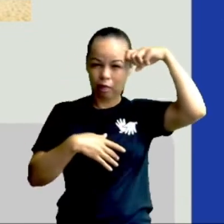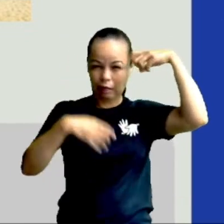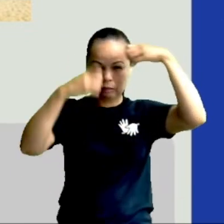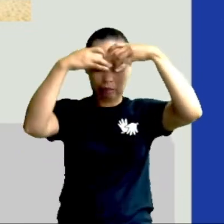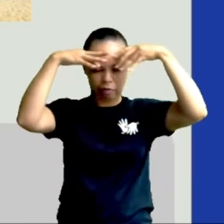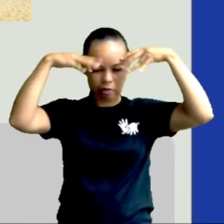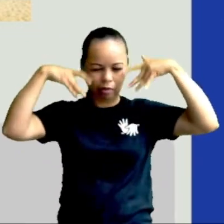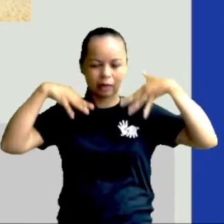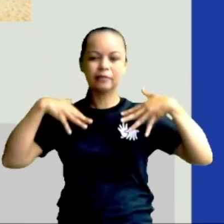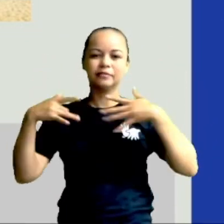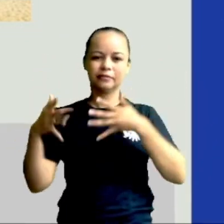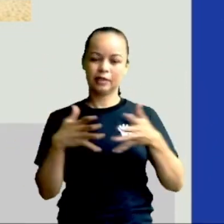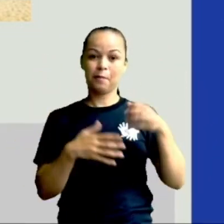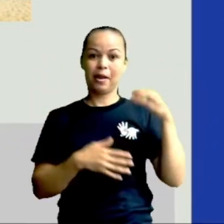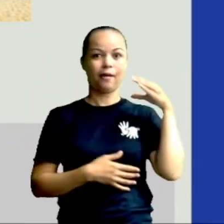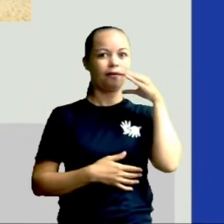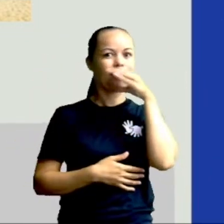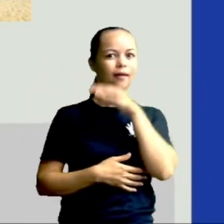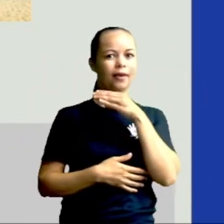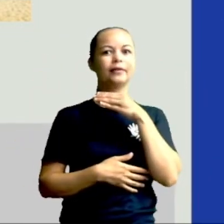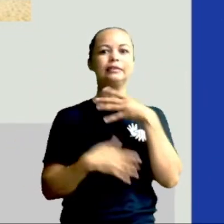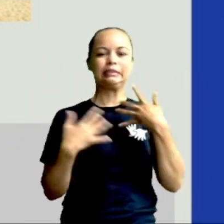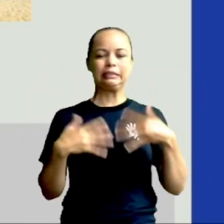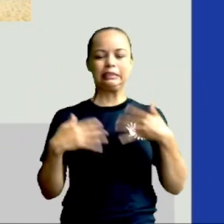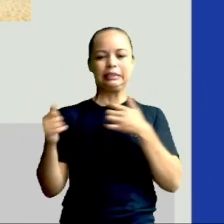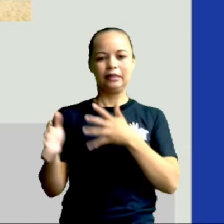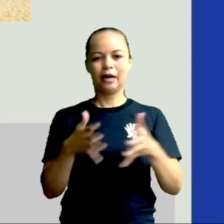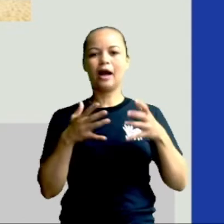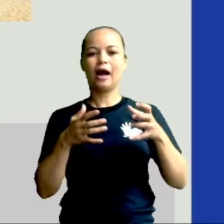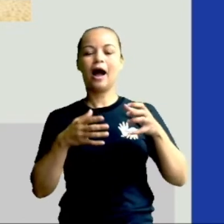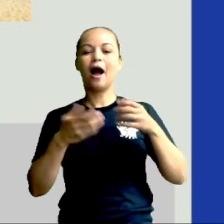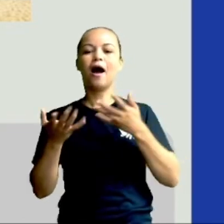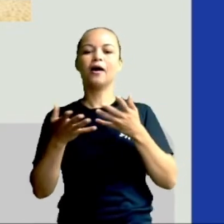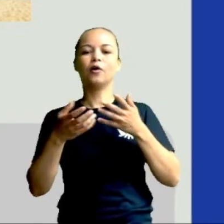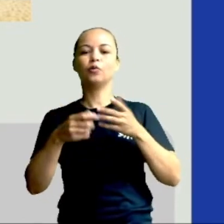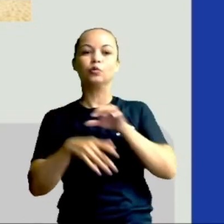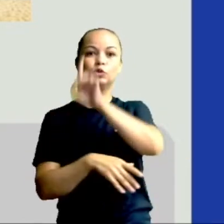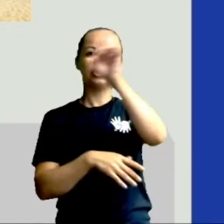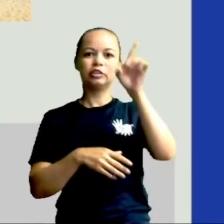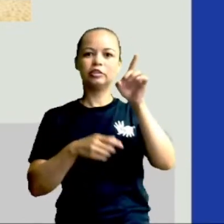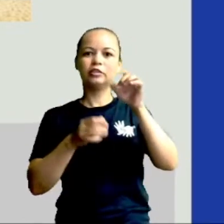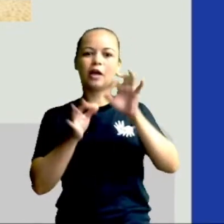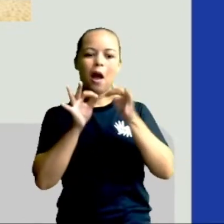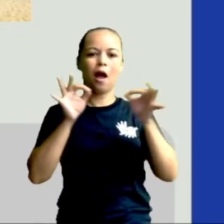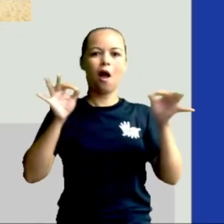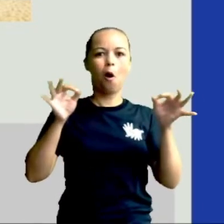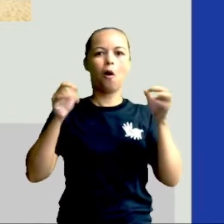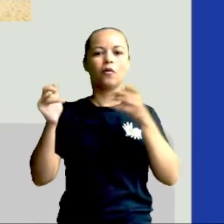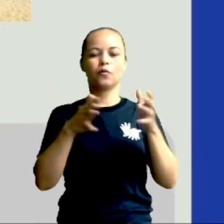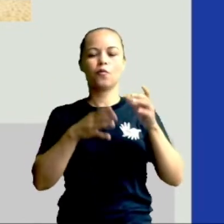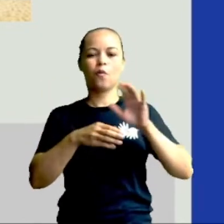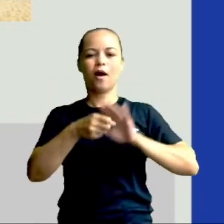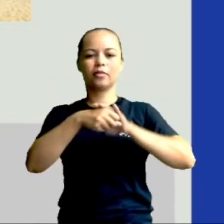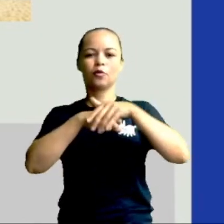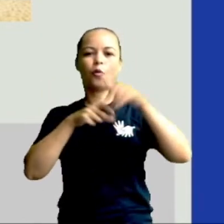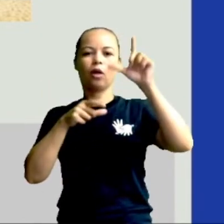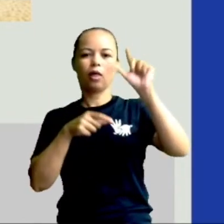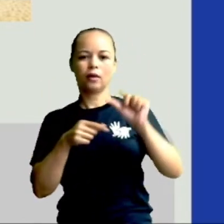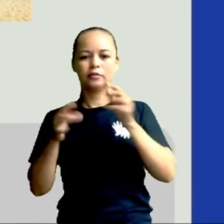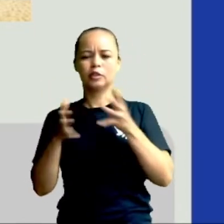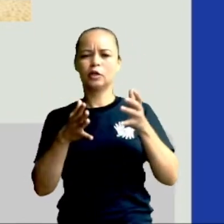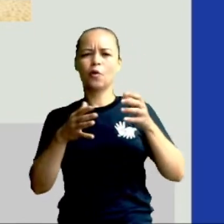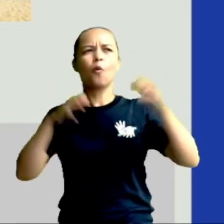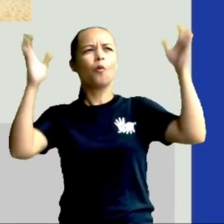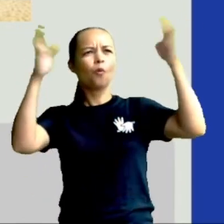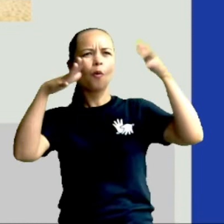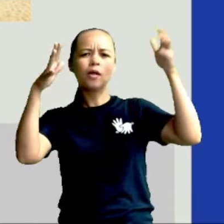mais quente do ano. Os dias são mais longos, as noites são mais curtas e possuem uma grande quantidade de chuvas. É,